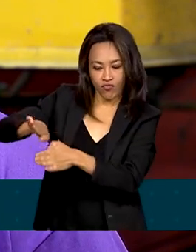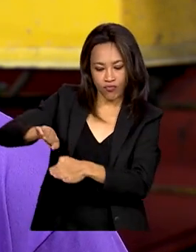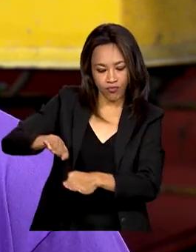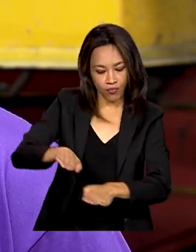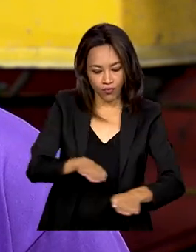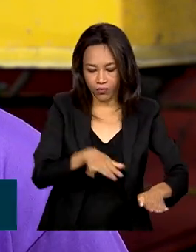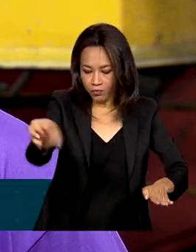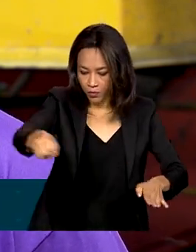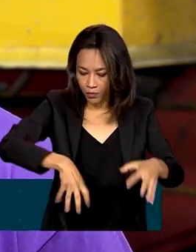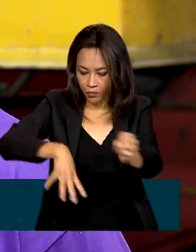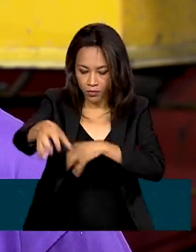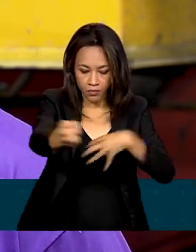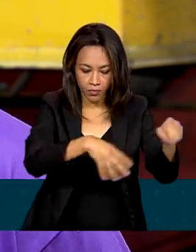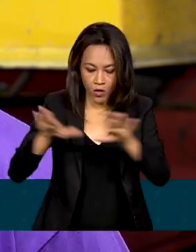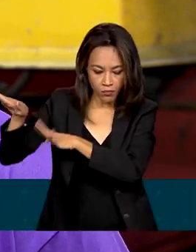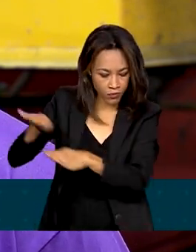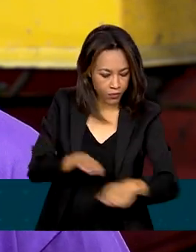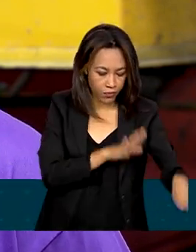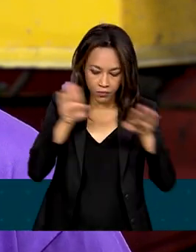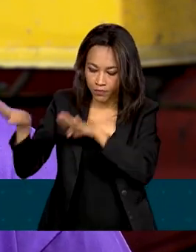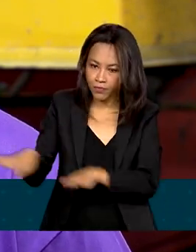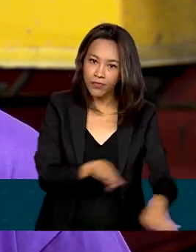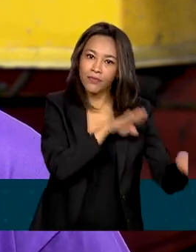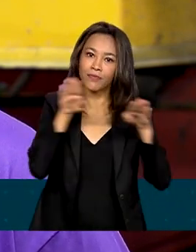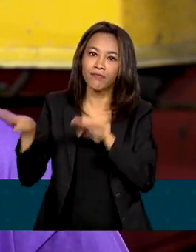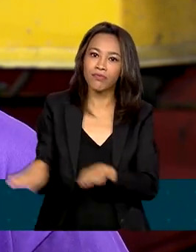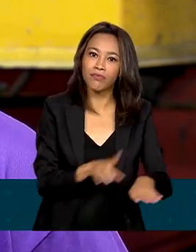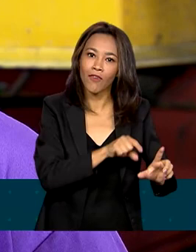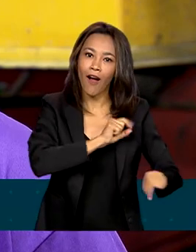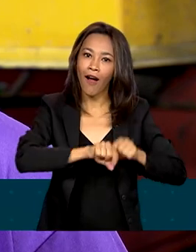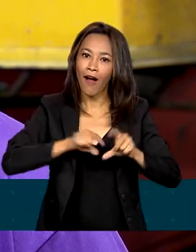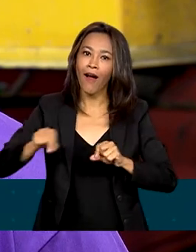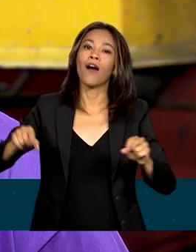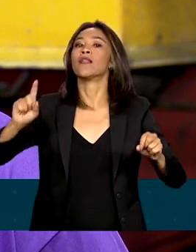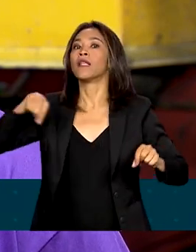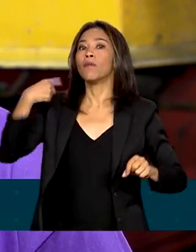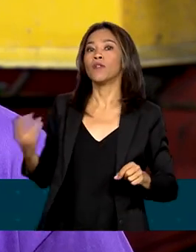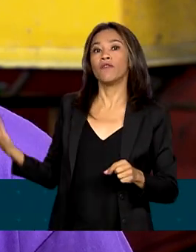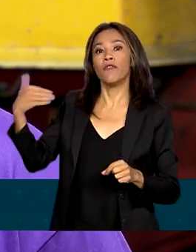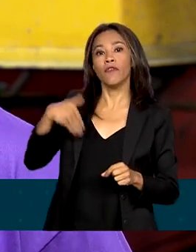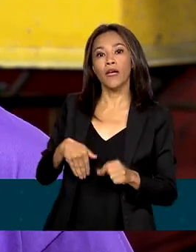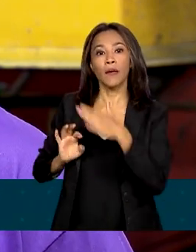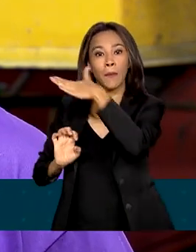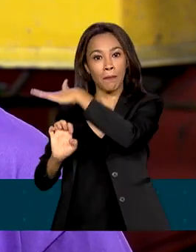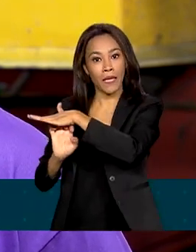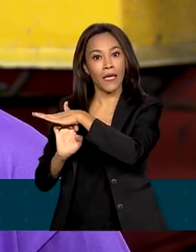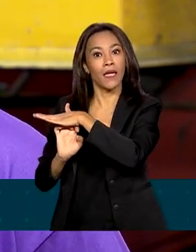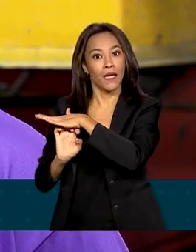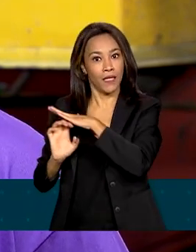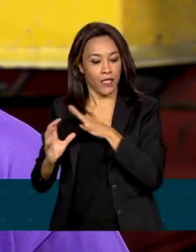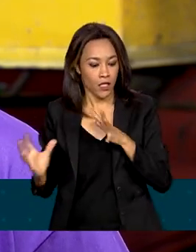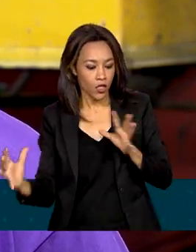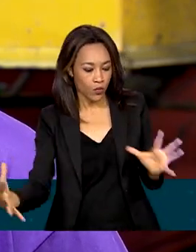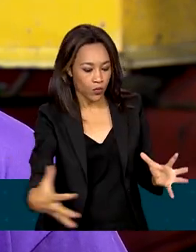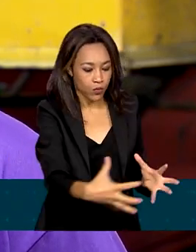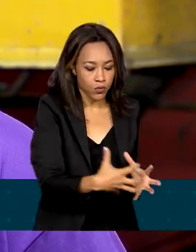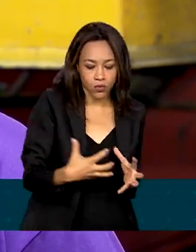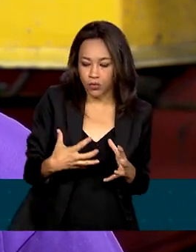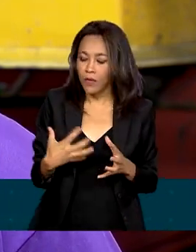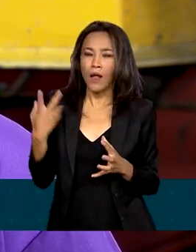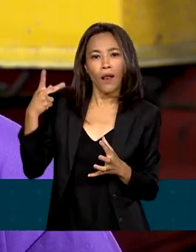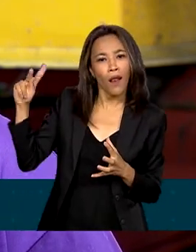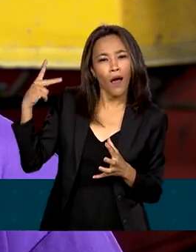contêiner. E aí, a empresa, que a Marfix, ela vem, faz o recolhimento. E de lá, eles fazem outra